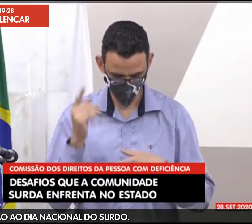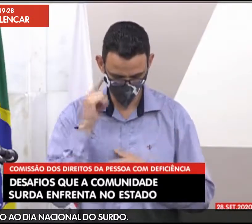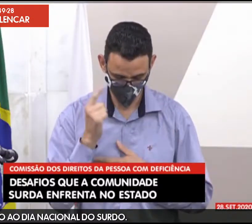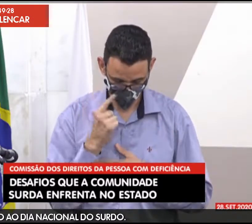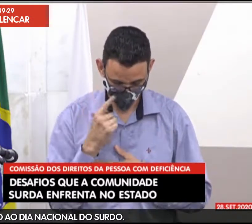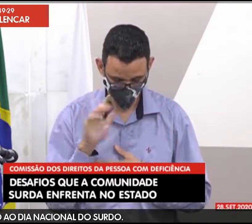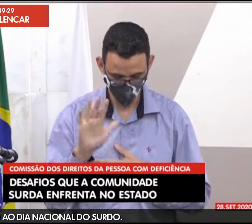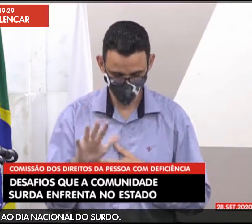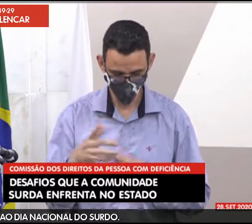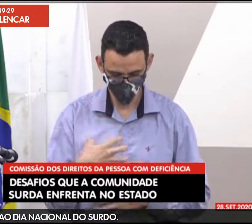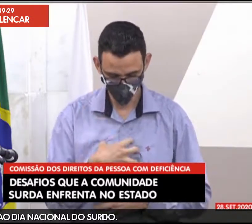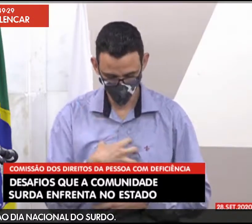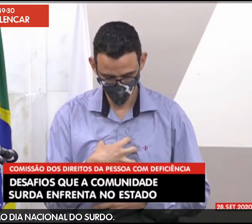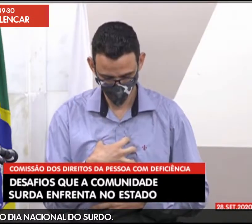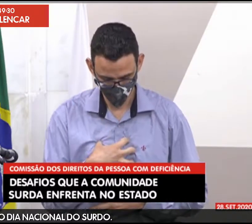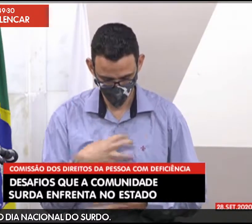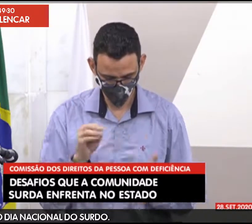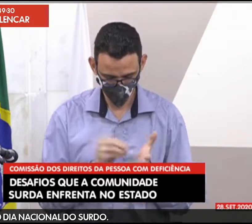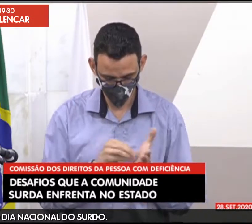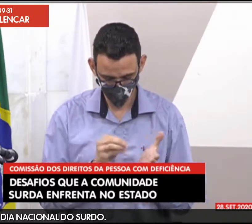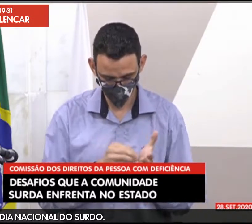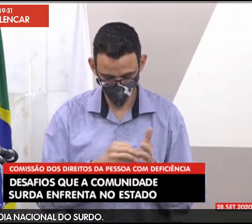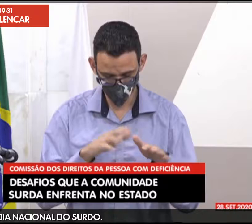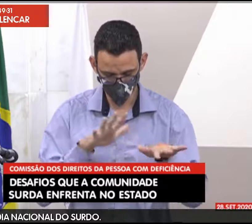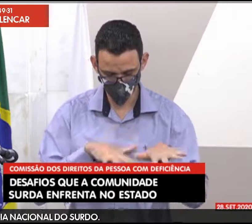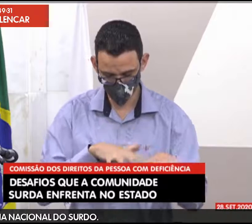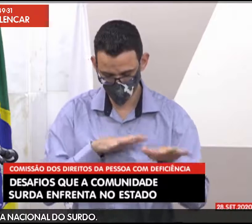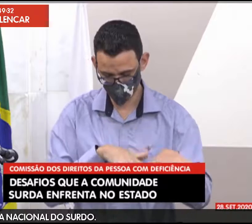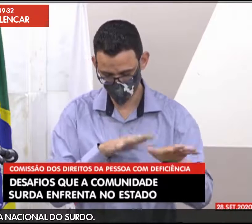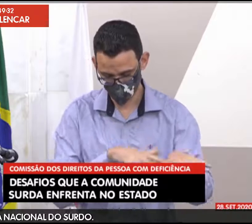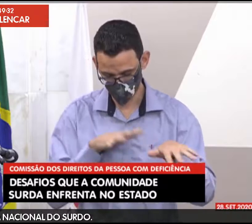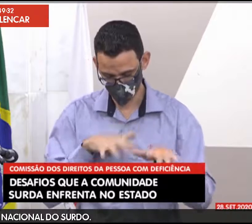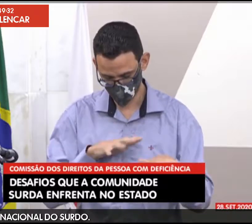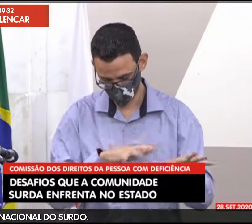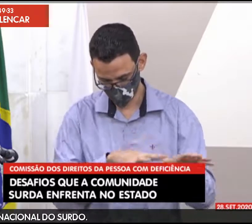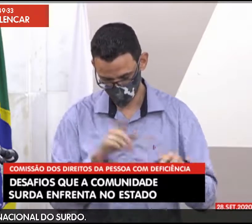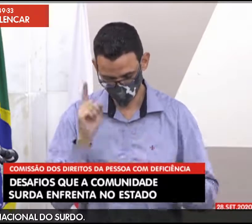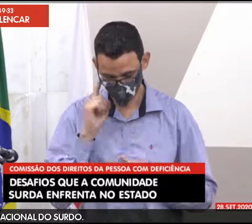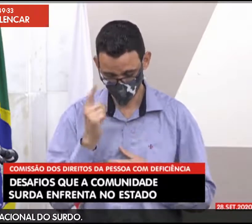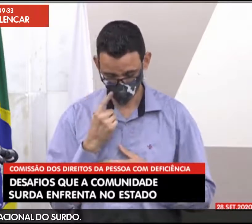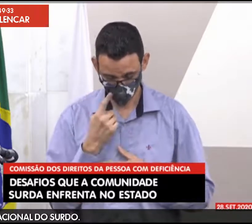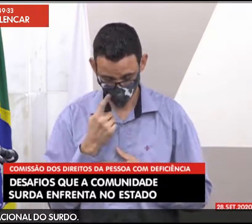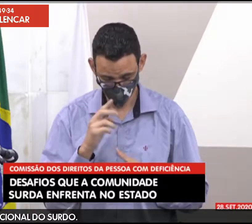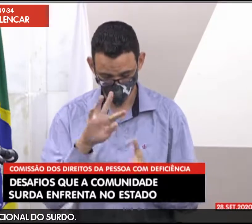essas discussões em relação ao movimento surdo,